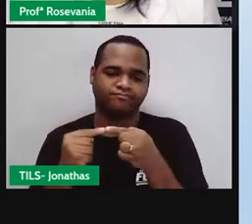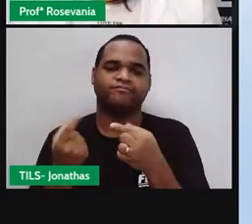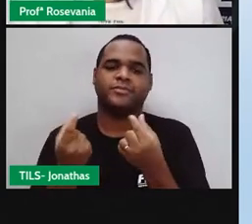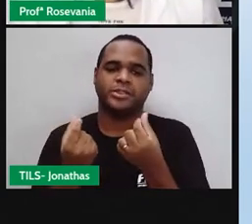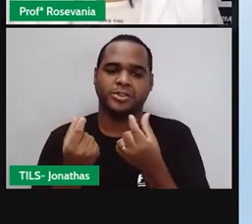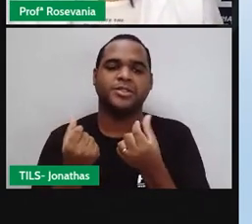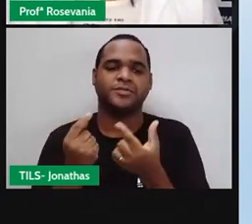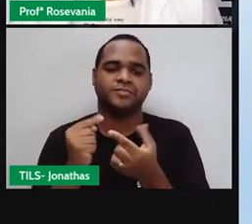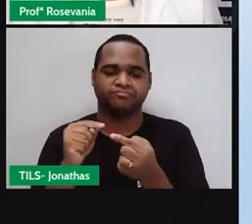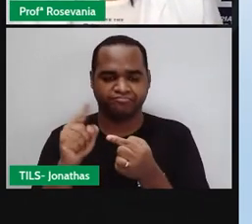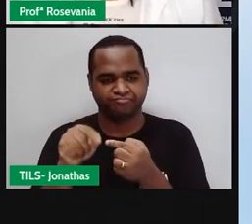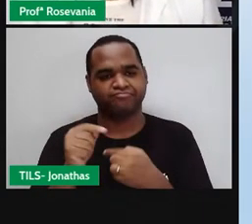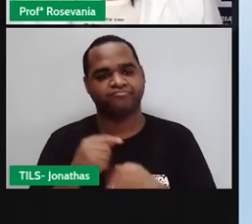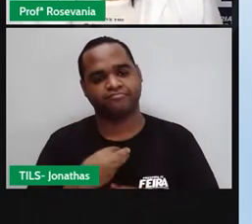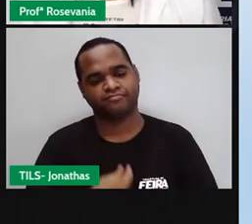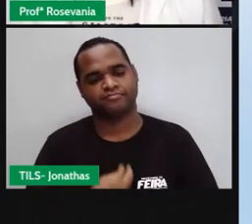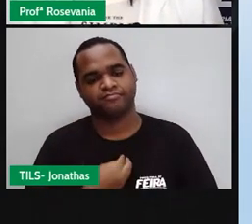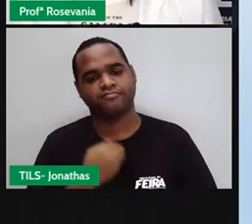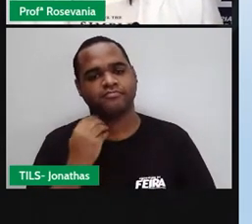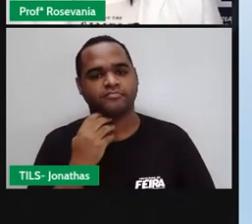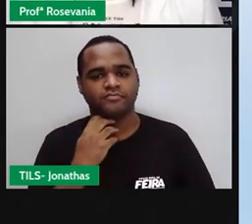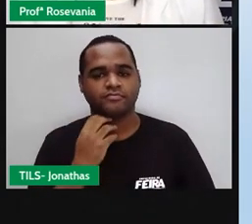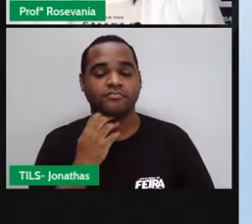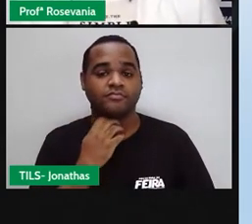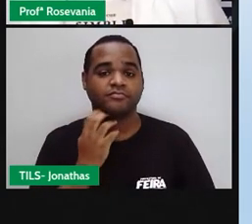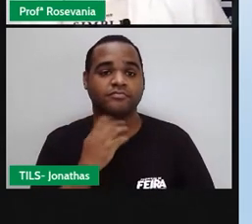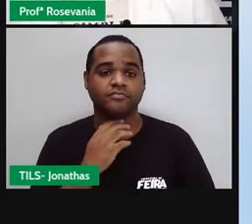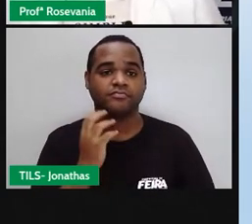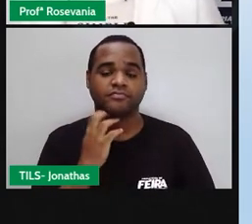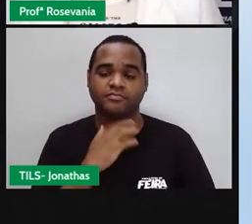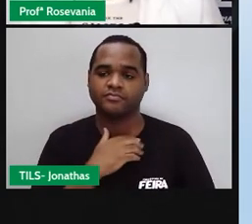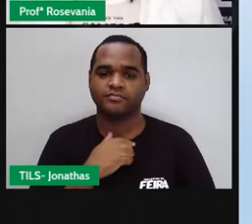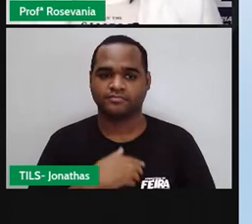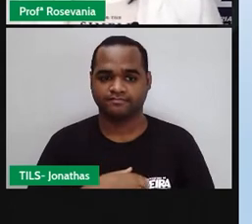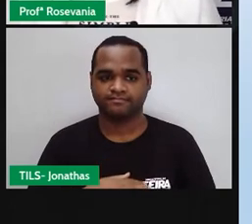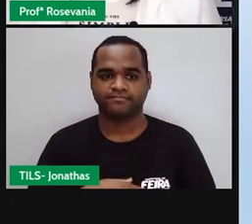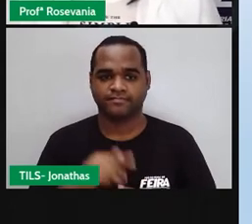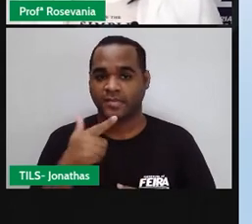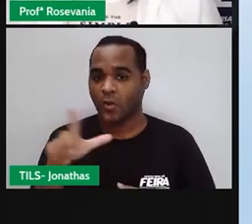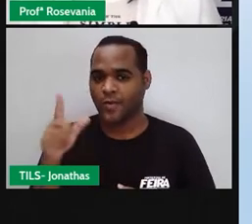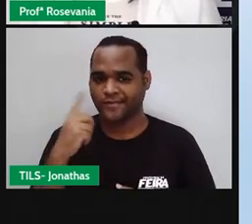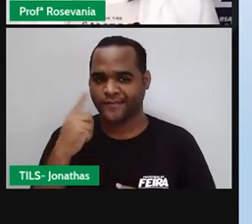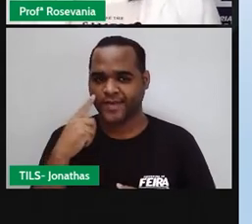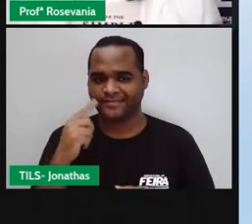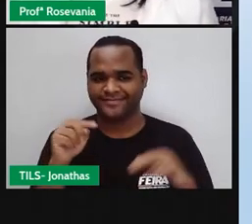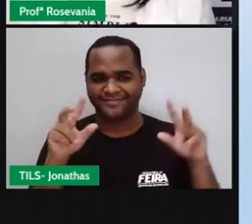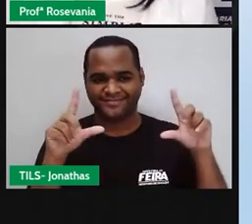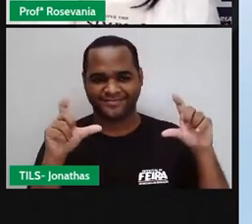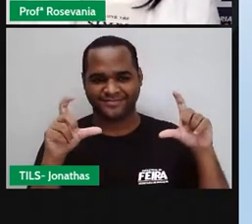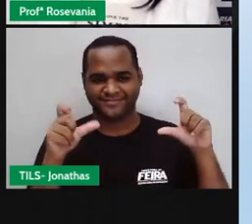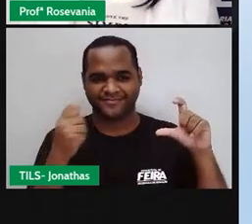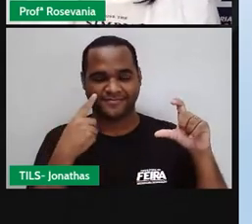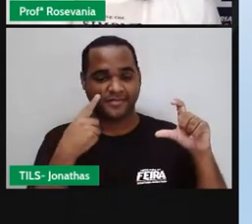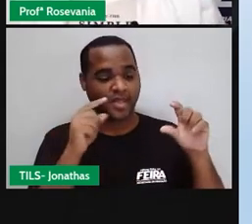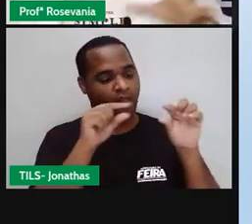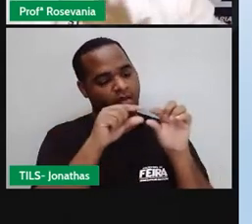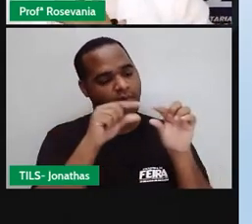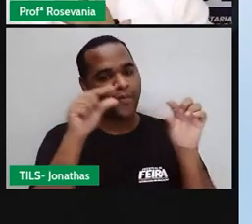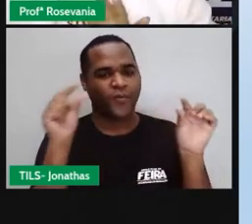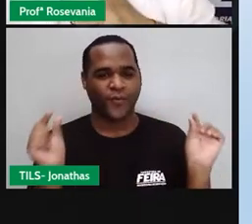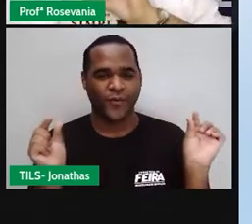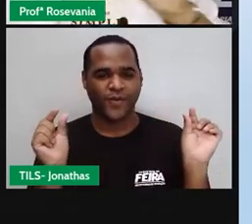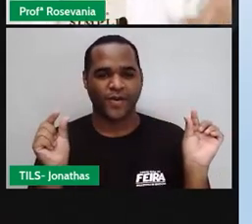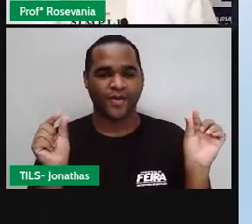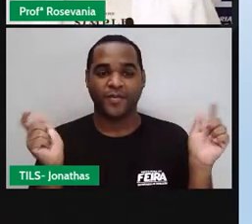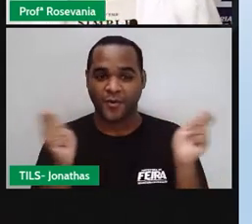preço é esse aí, né. Bom, bora ver como é que é isso aí nesse esqueminha, né, porque o esqueminha sempre ajuda a facilitar, sempre